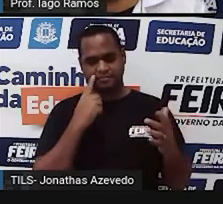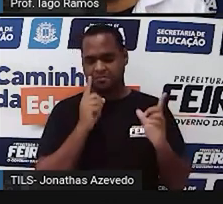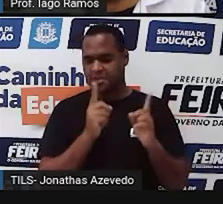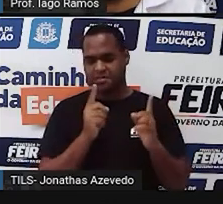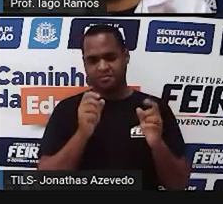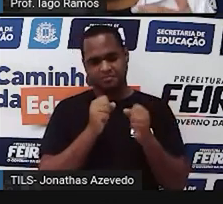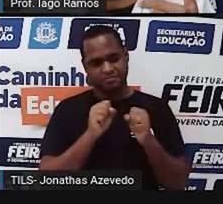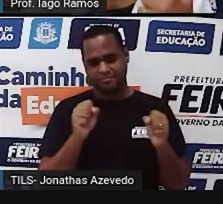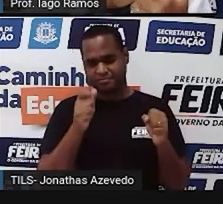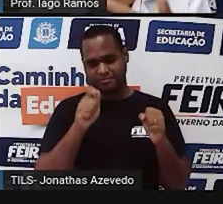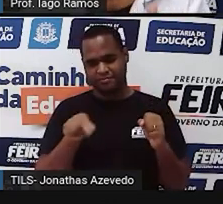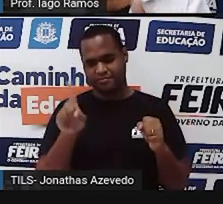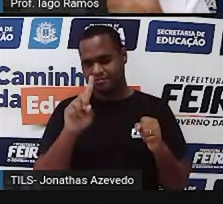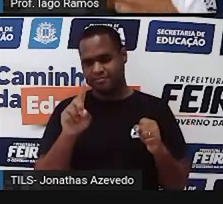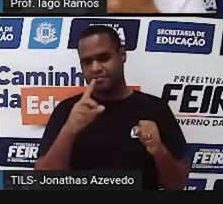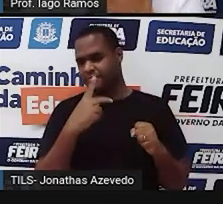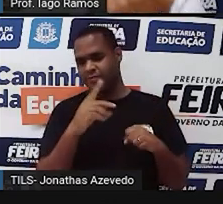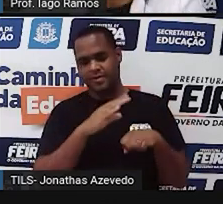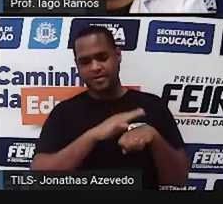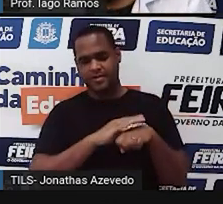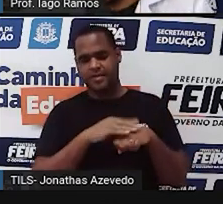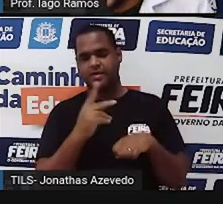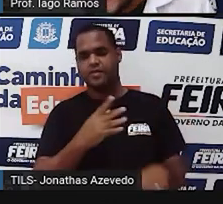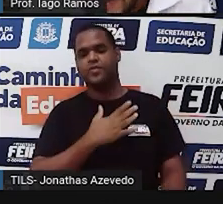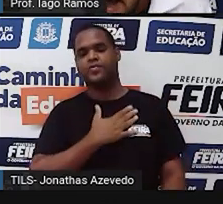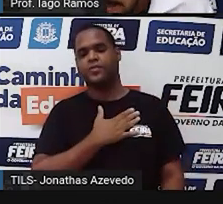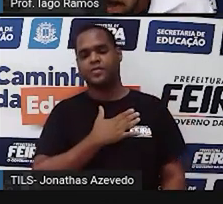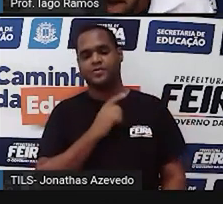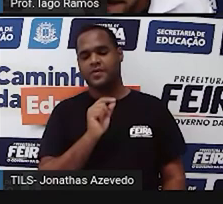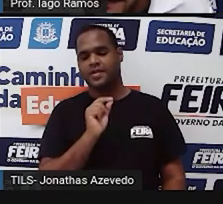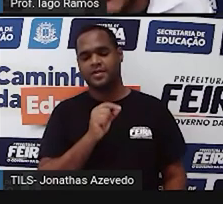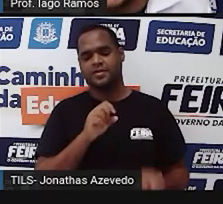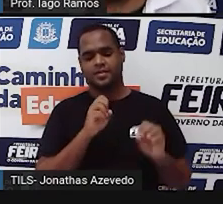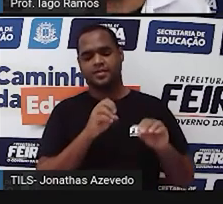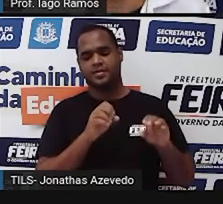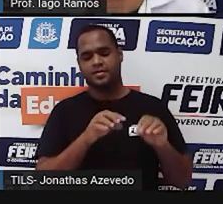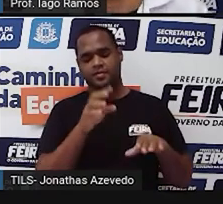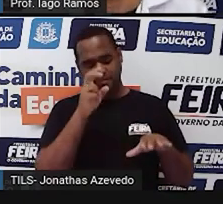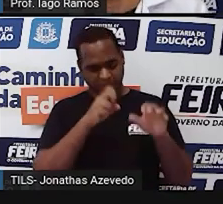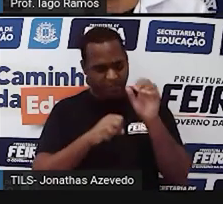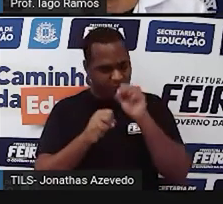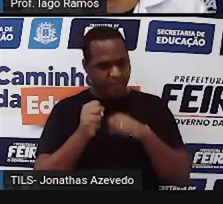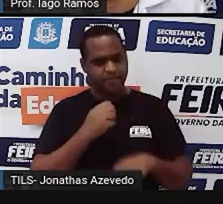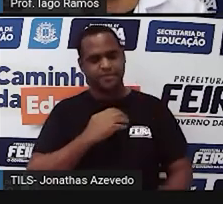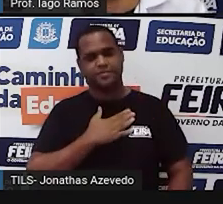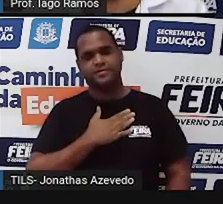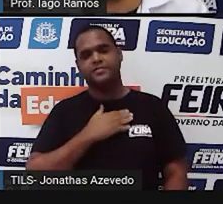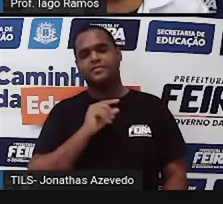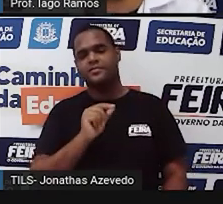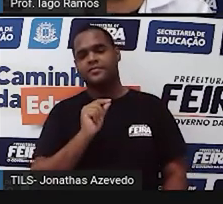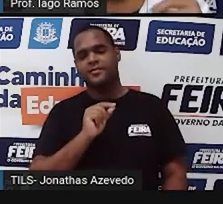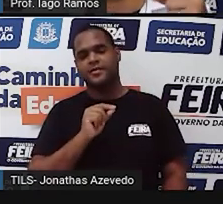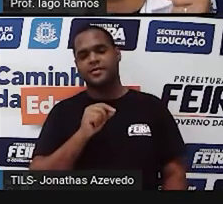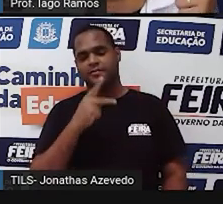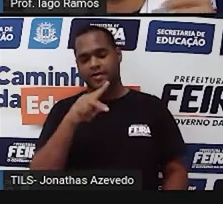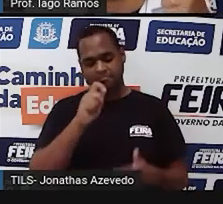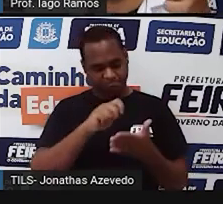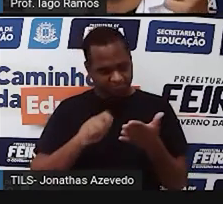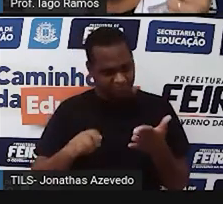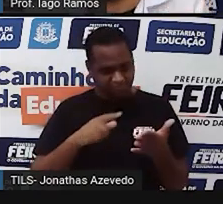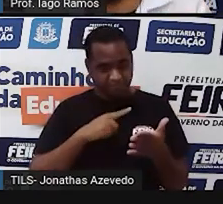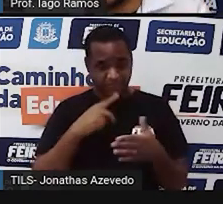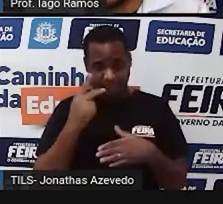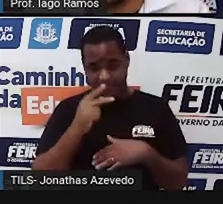grande, sobre o que você mais gostou dessa aula, porque quando você vai escrever sobre o que você